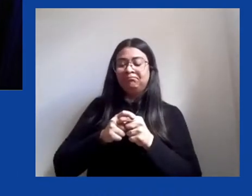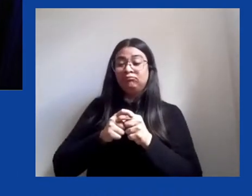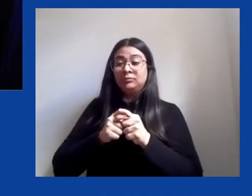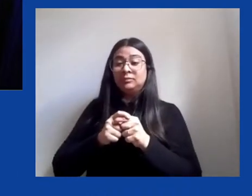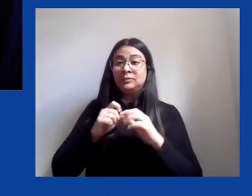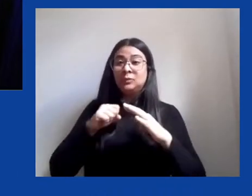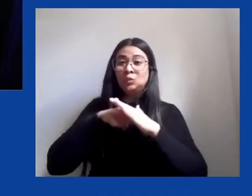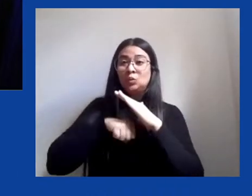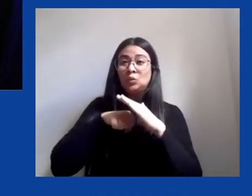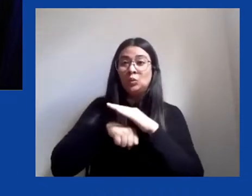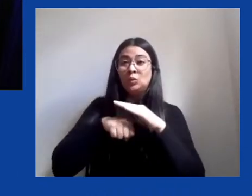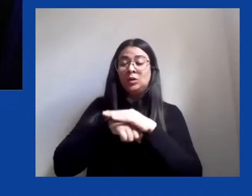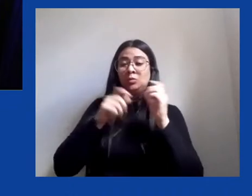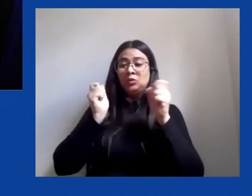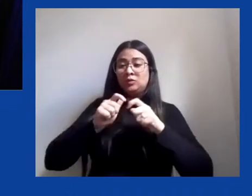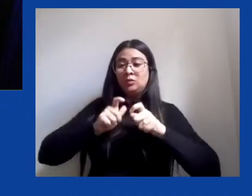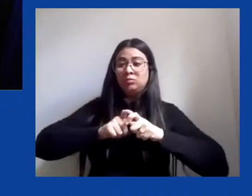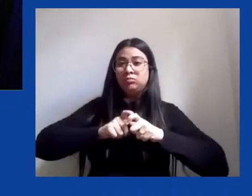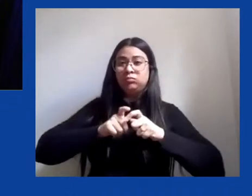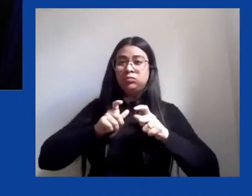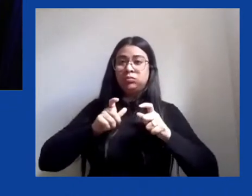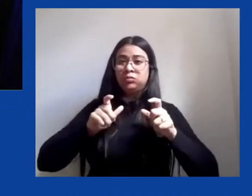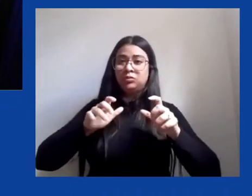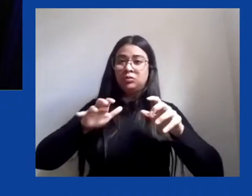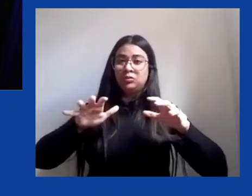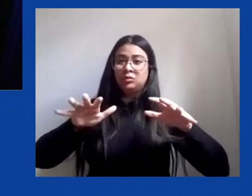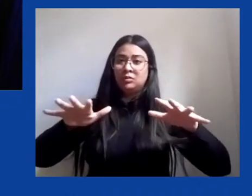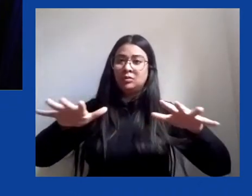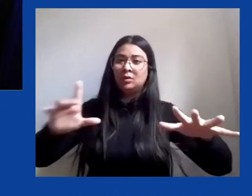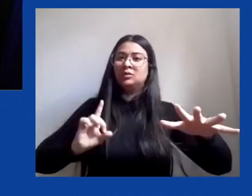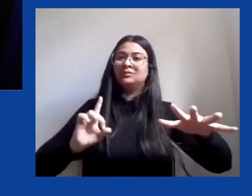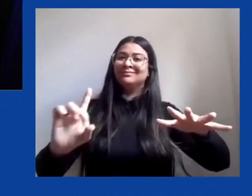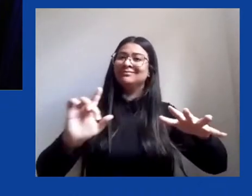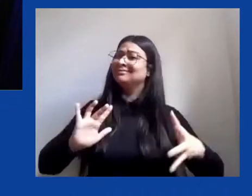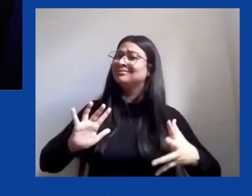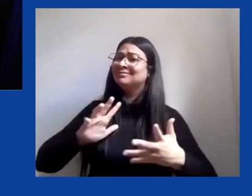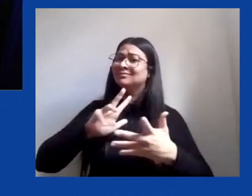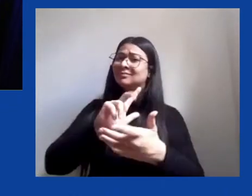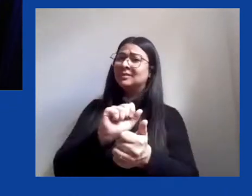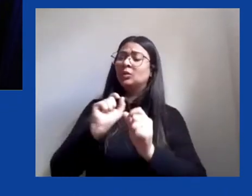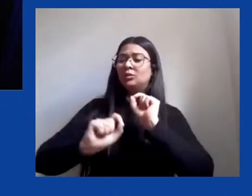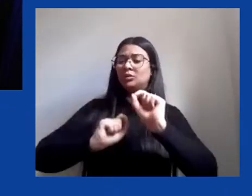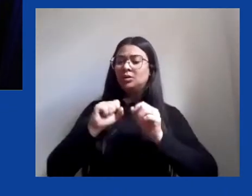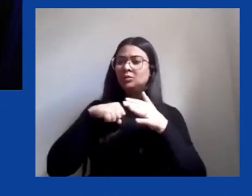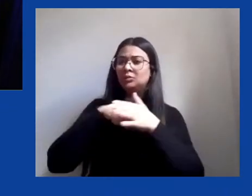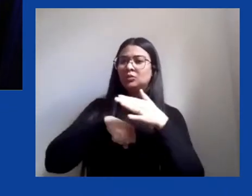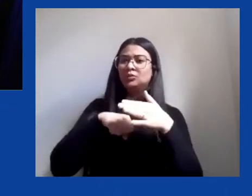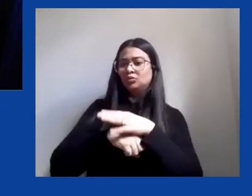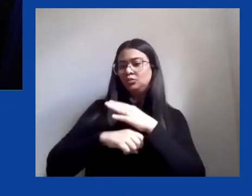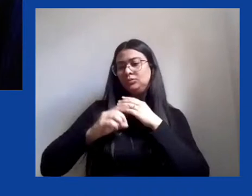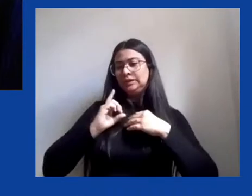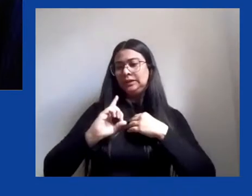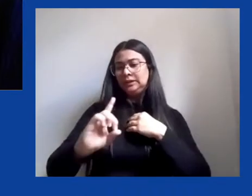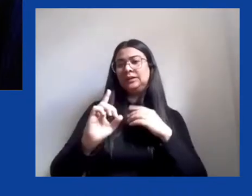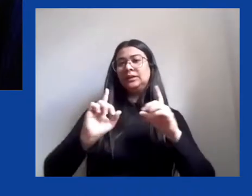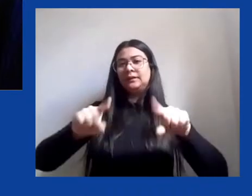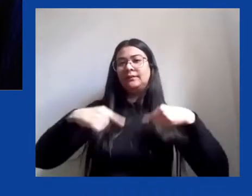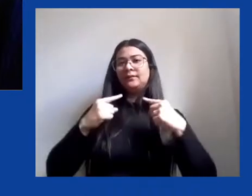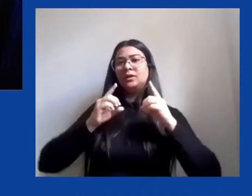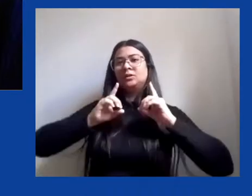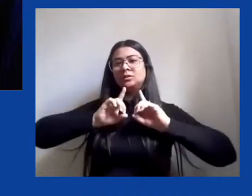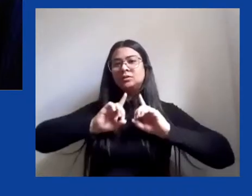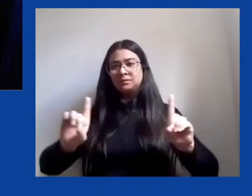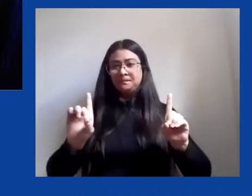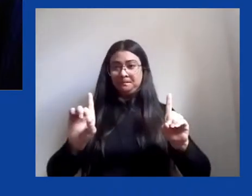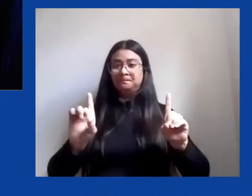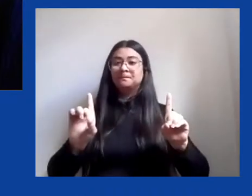é também uma luta em defesa da democracia. A Rita Laura